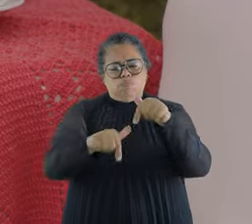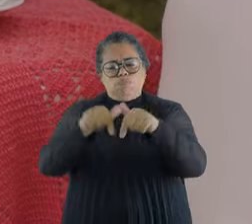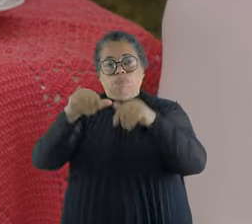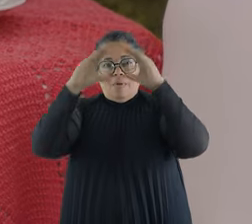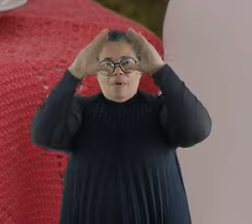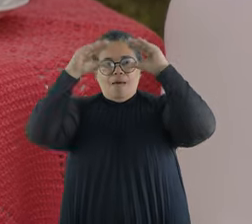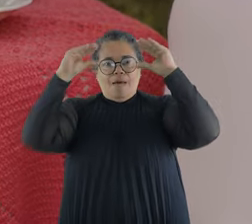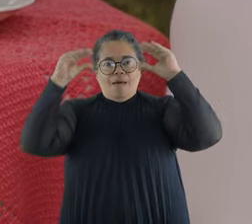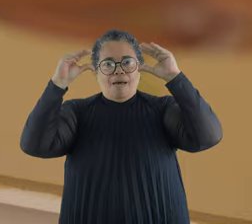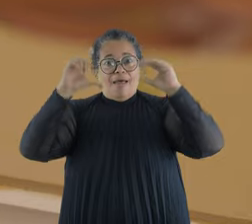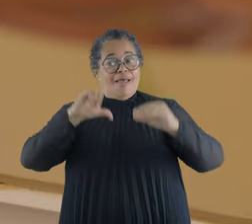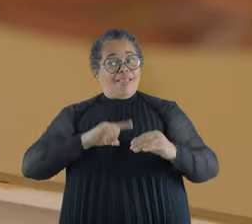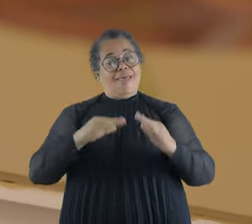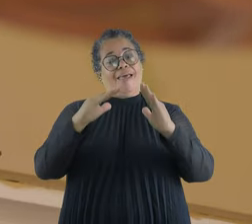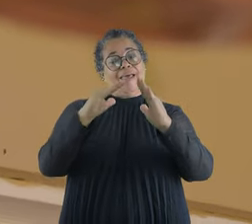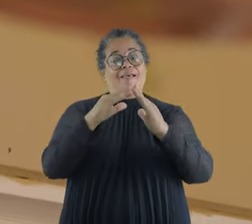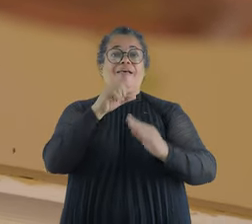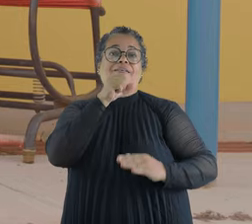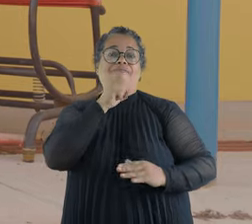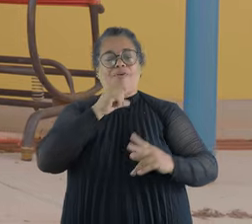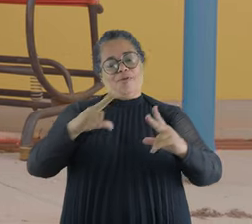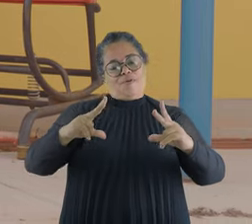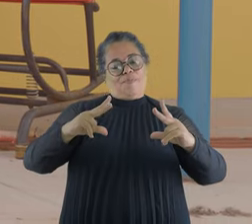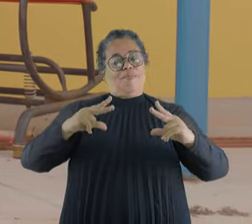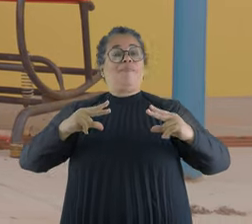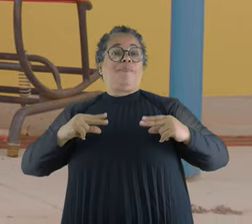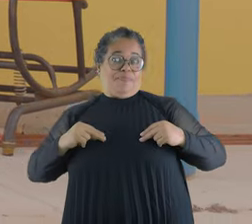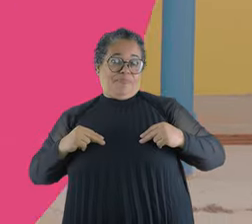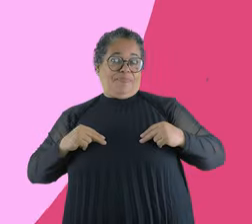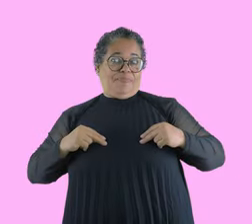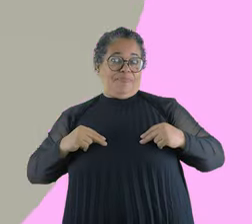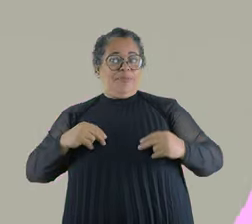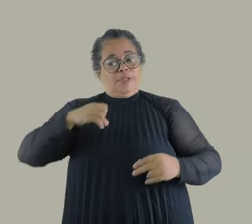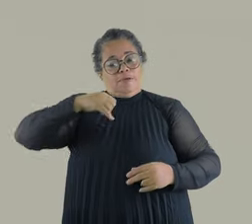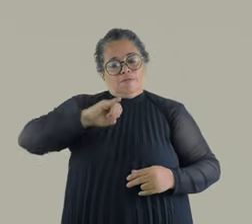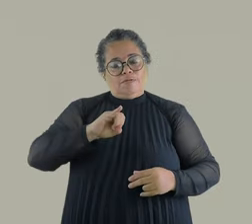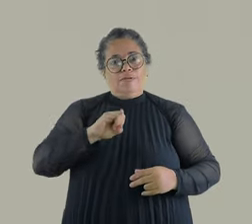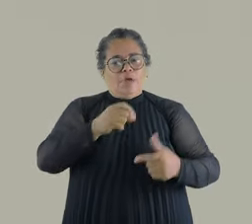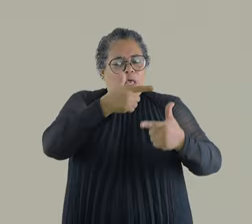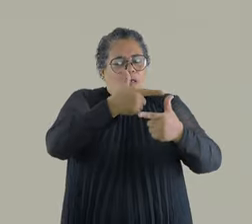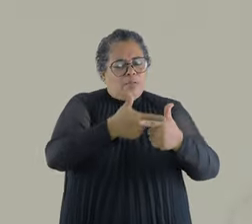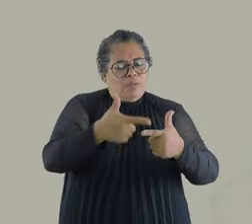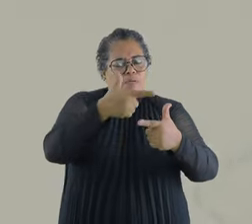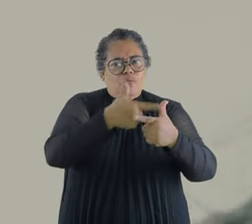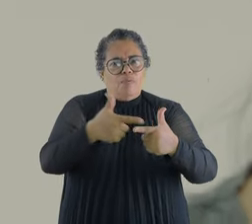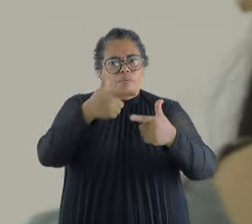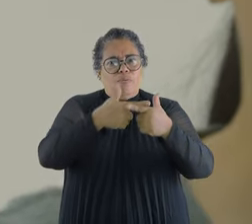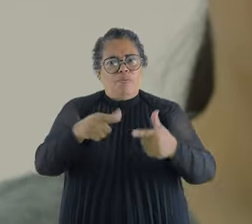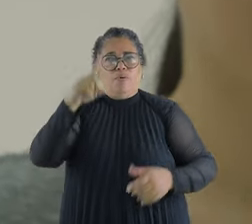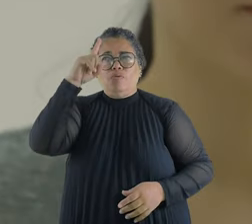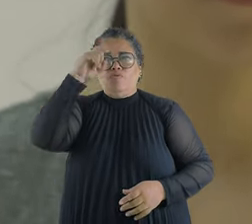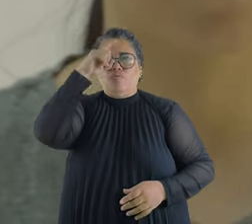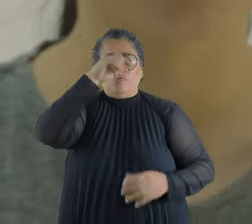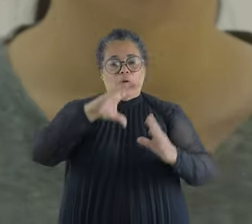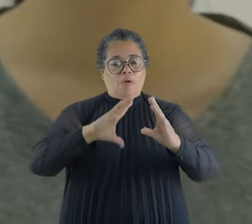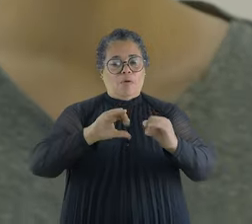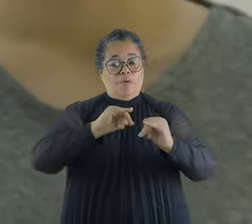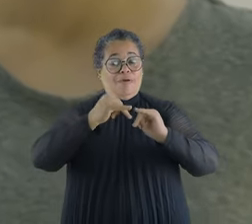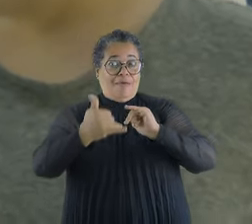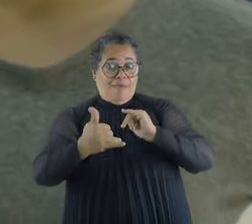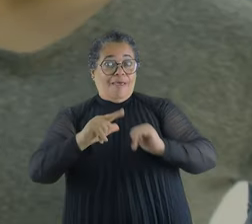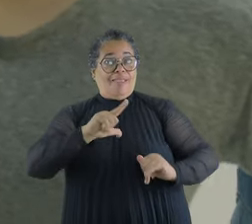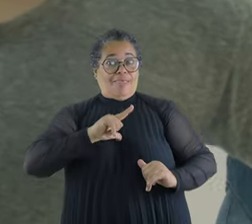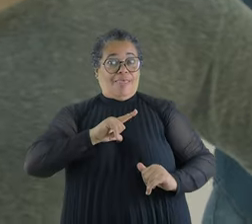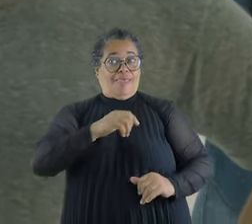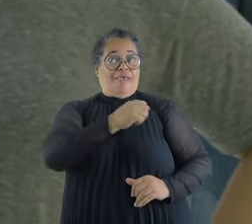merece descanso? O condomínio do idoso oferece moradia digna. E se em algum momento as coisas não saírem como deveriam,